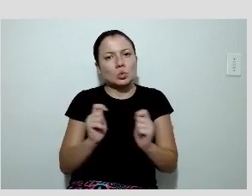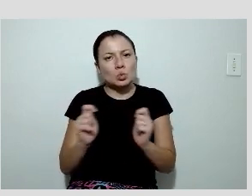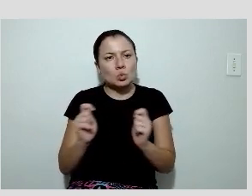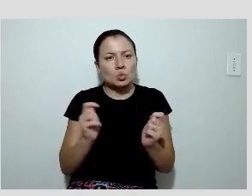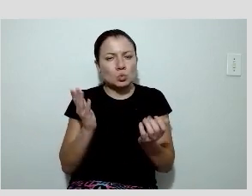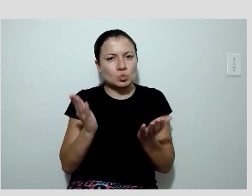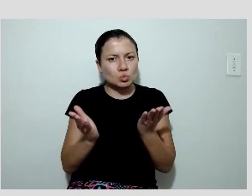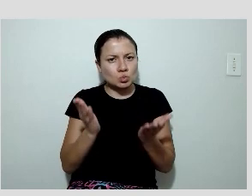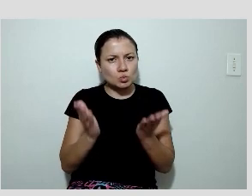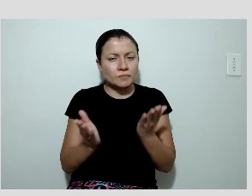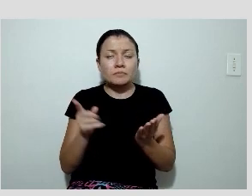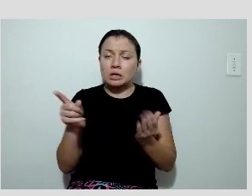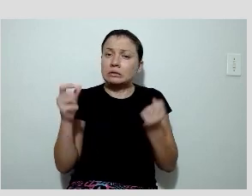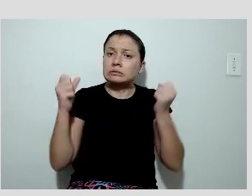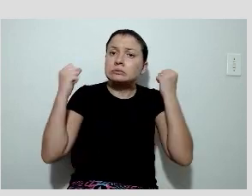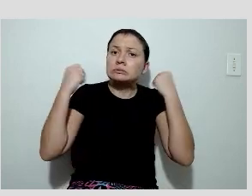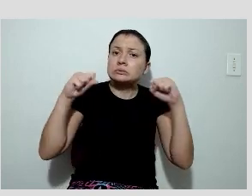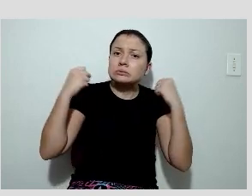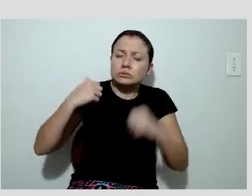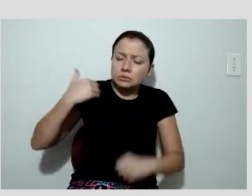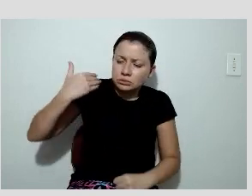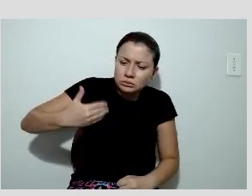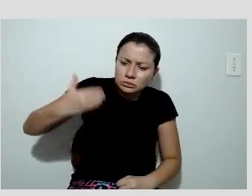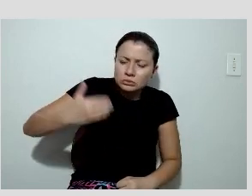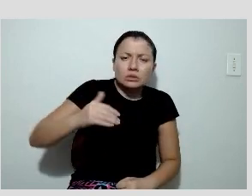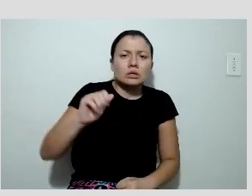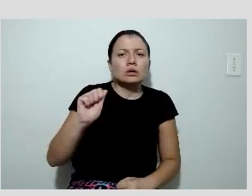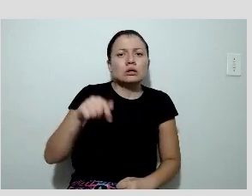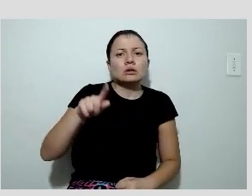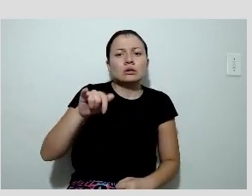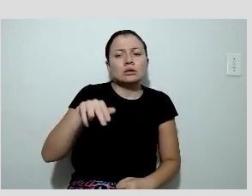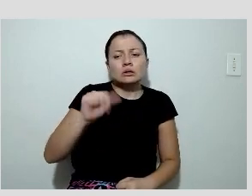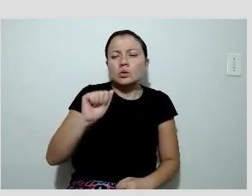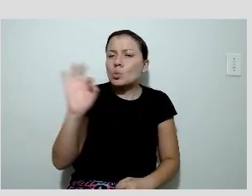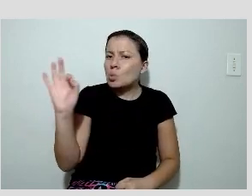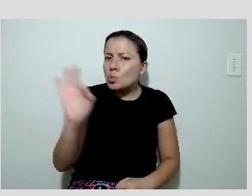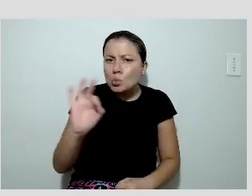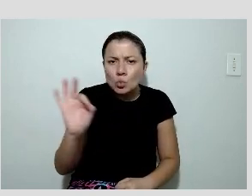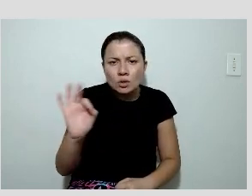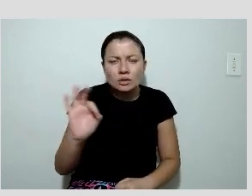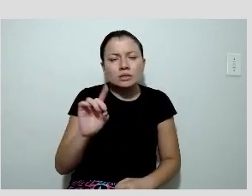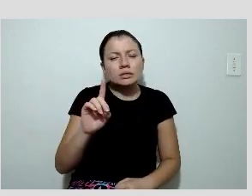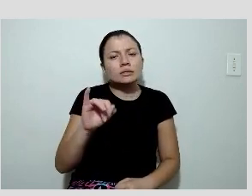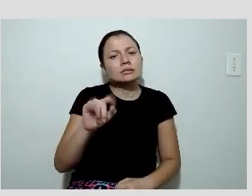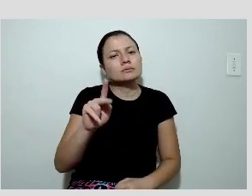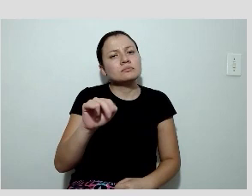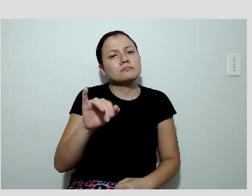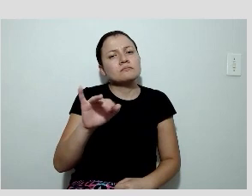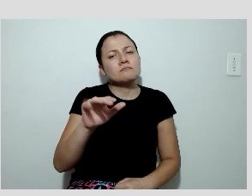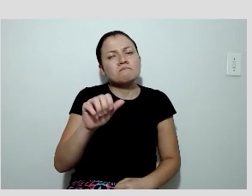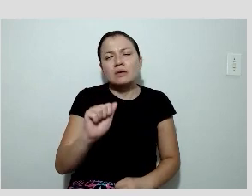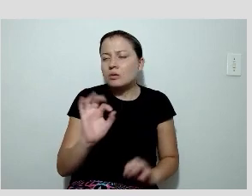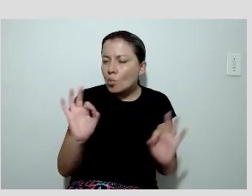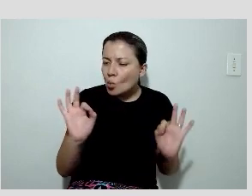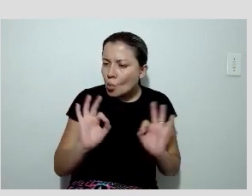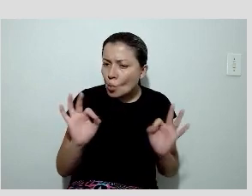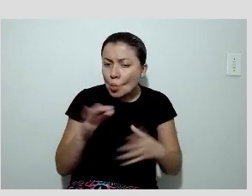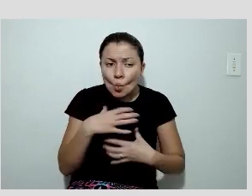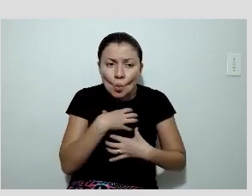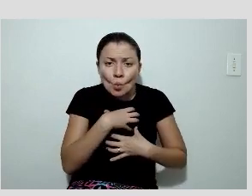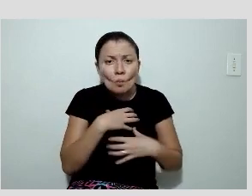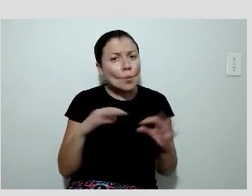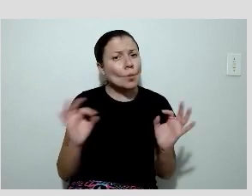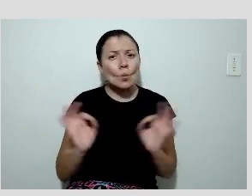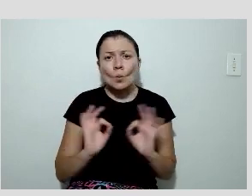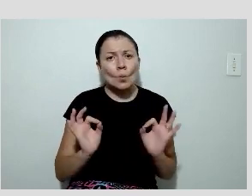ativo, que faz exercício regular, não tem angina, não tem antipneia, não tem sintomas e não tem nenhum